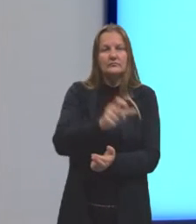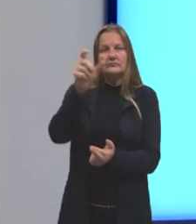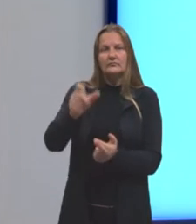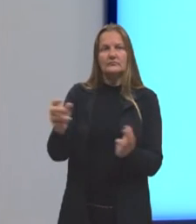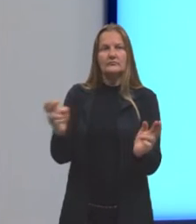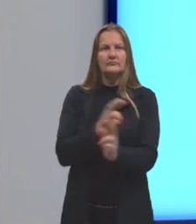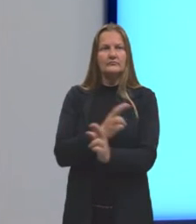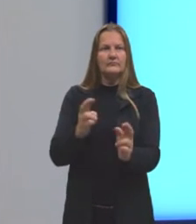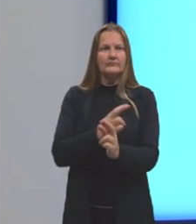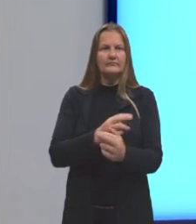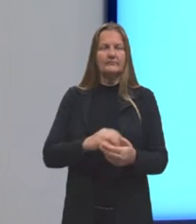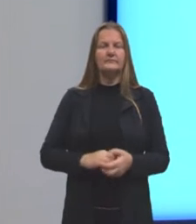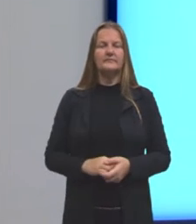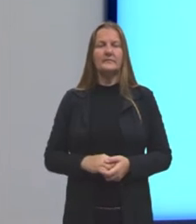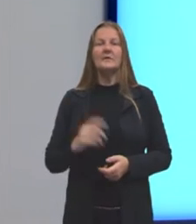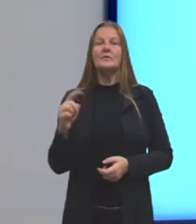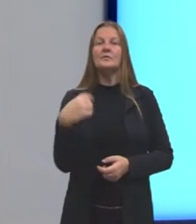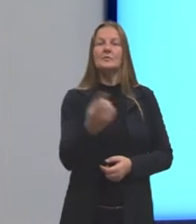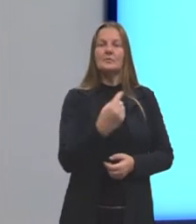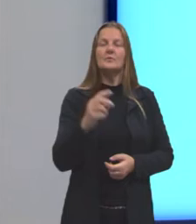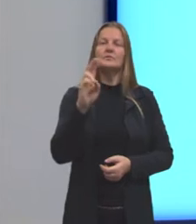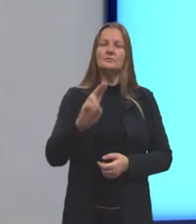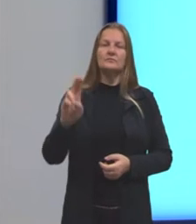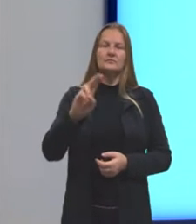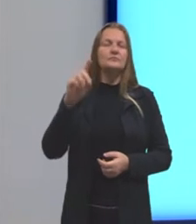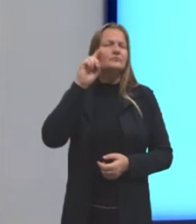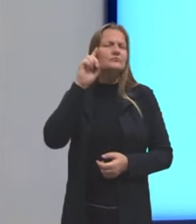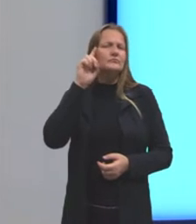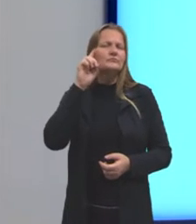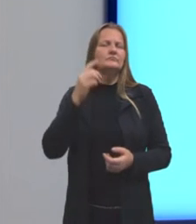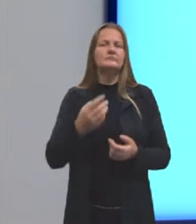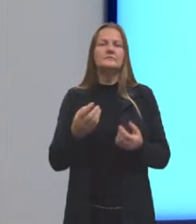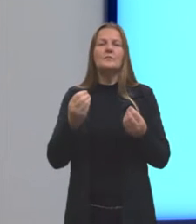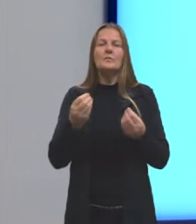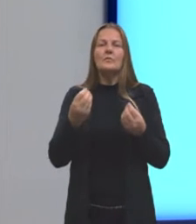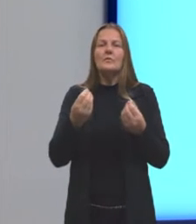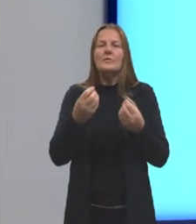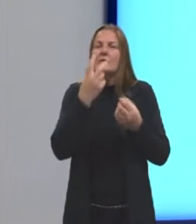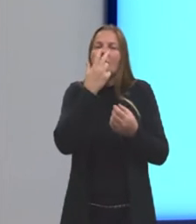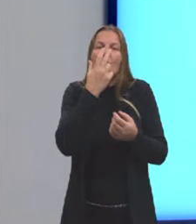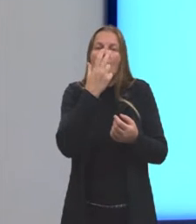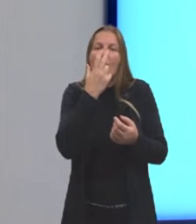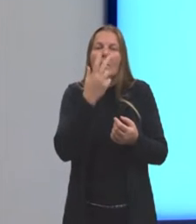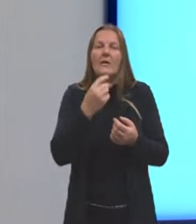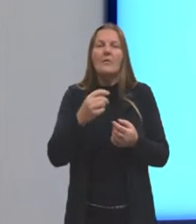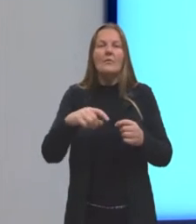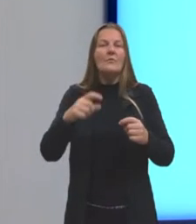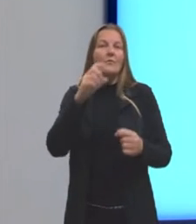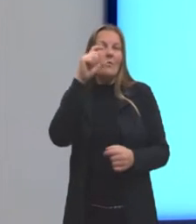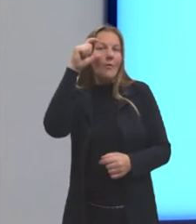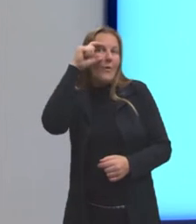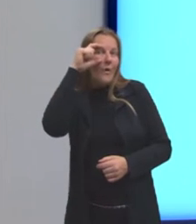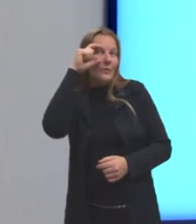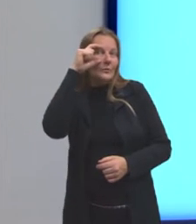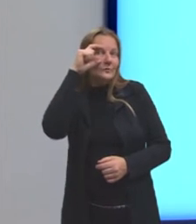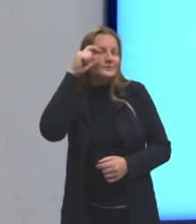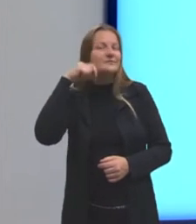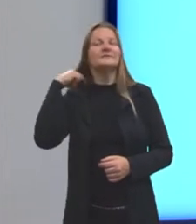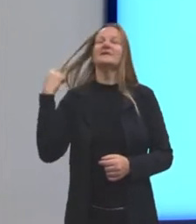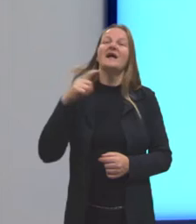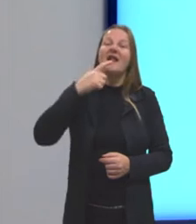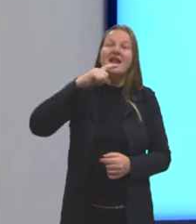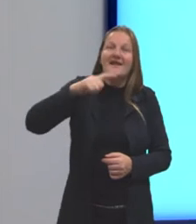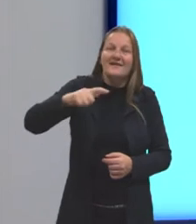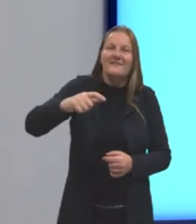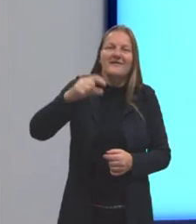momento que ela faz parte das nossas relações humanas, ela é como se fosse um óculos que eu coloco para